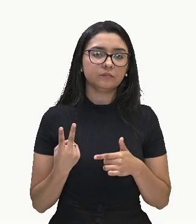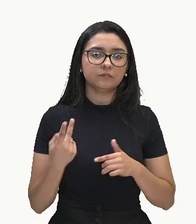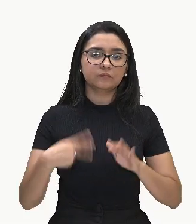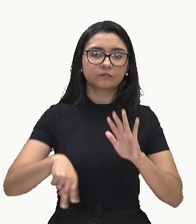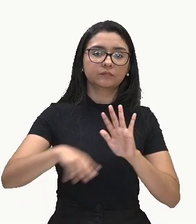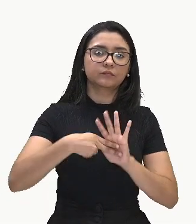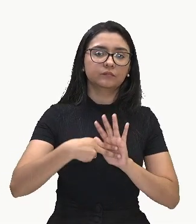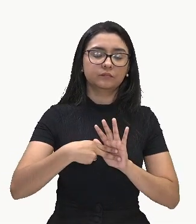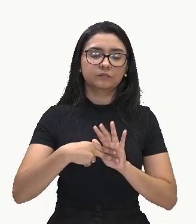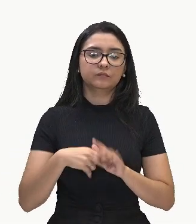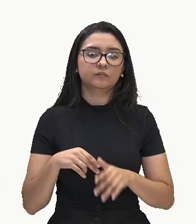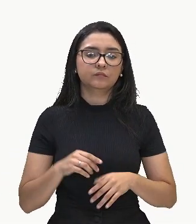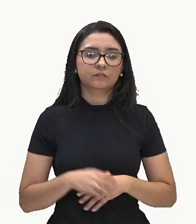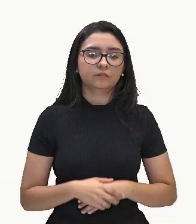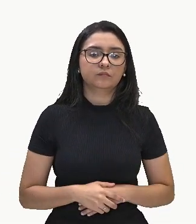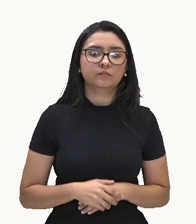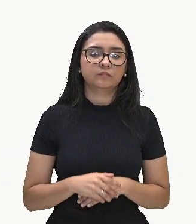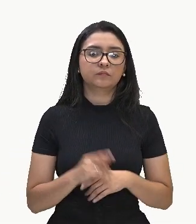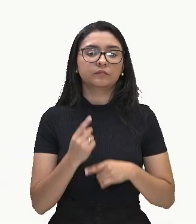meio.